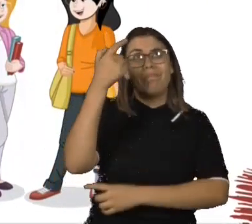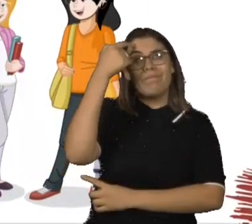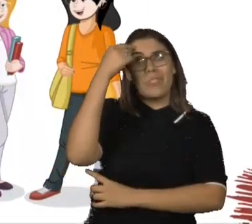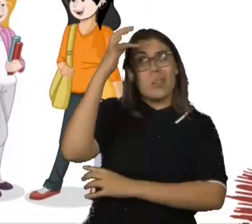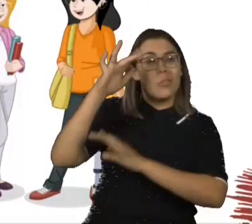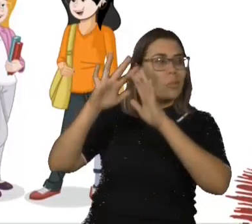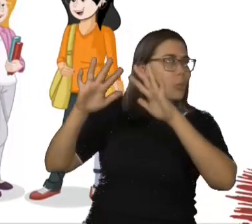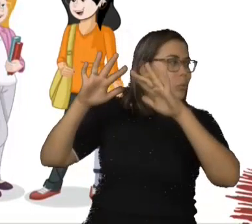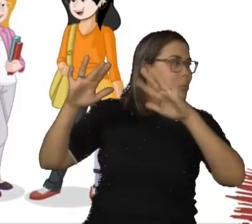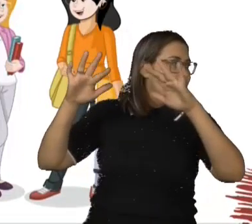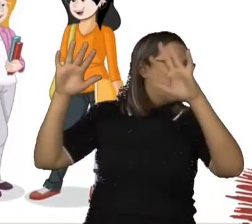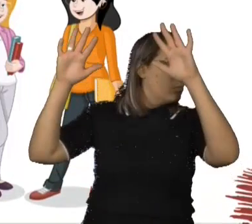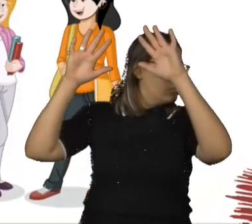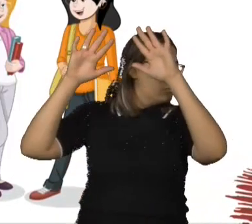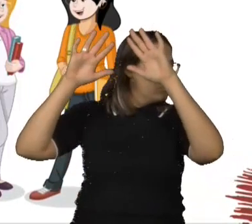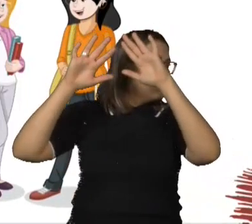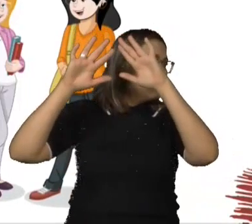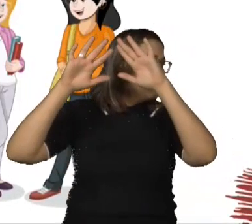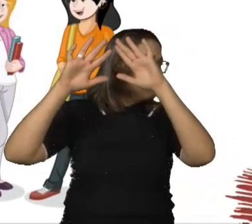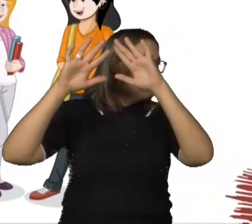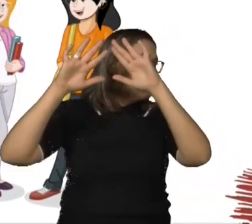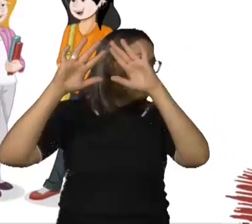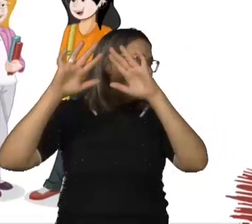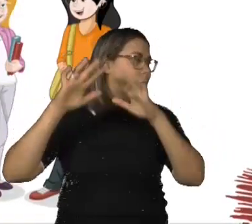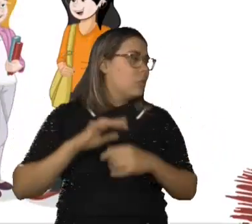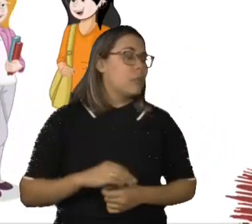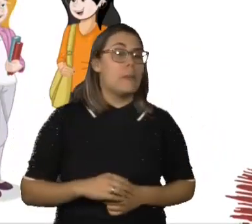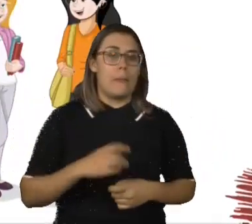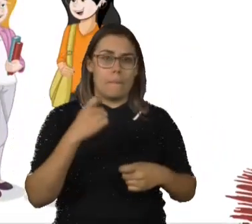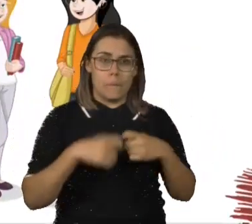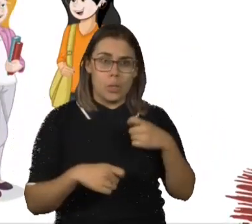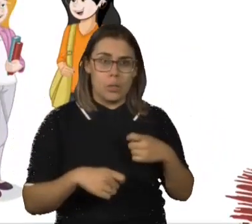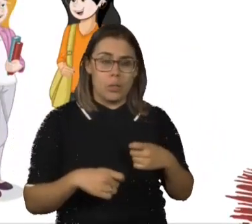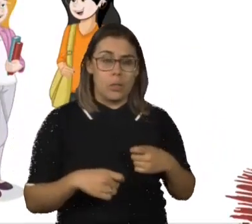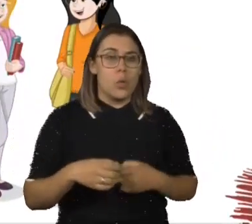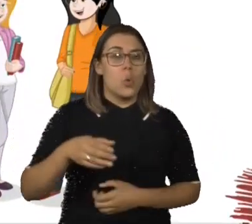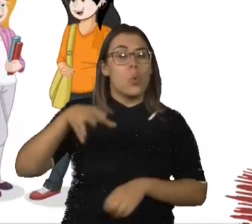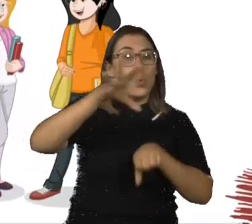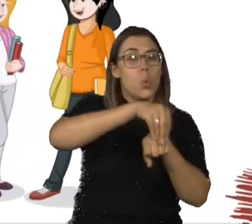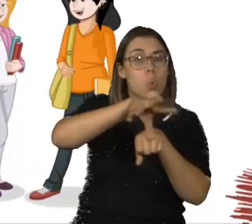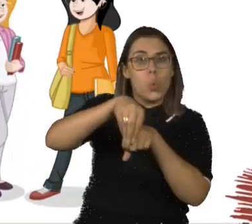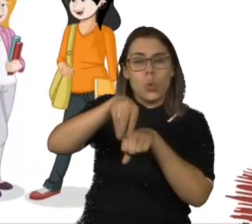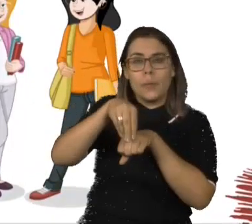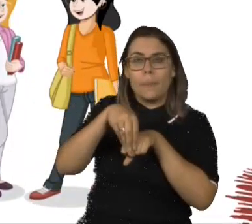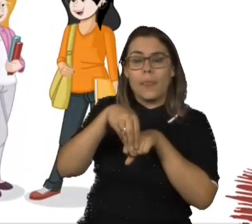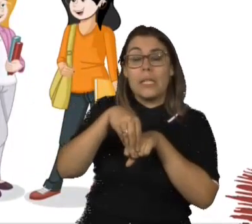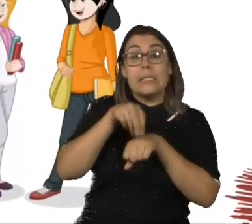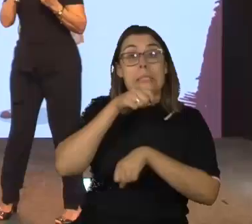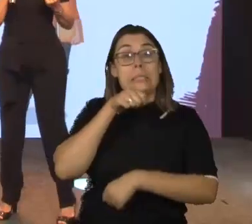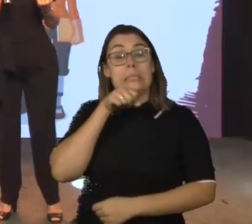Espera um pouquinho. Não aumenta e nem diminui. Aumenta, sim, o conhecimento e diminui